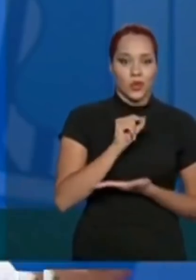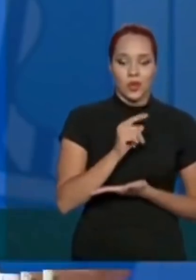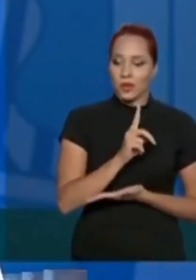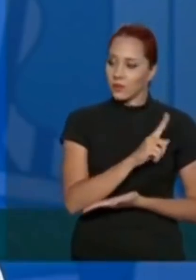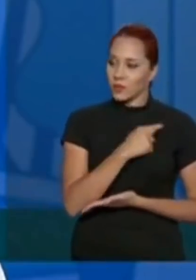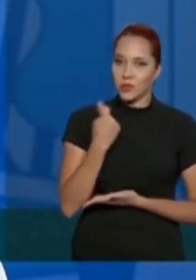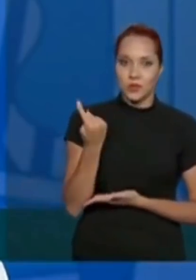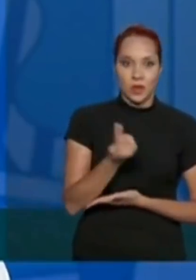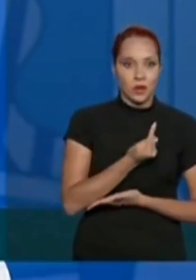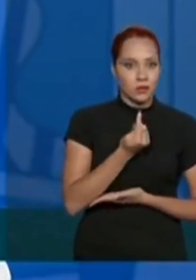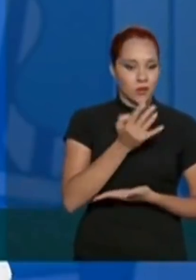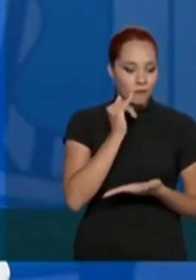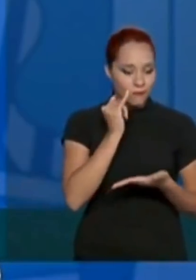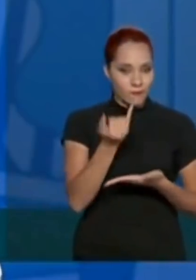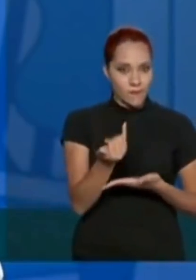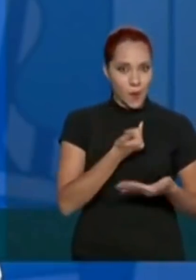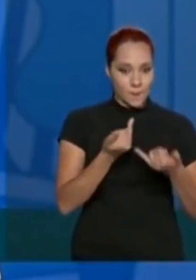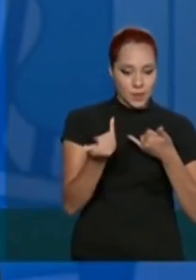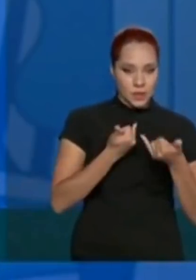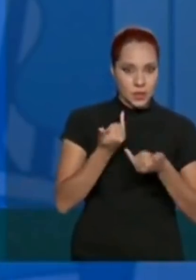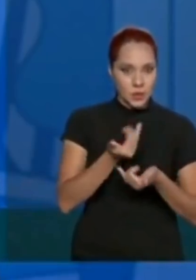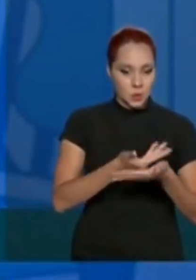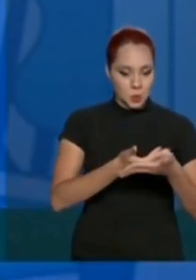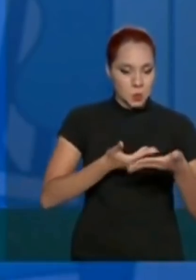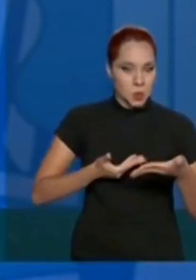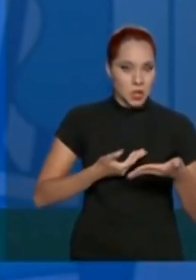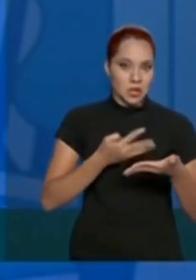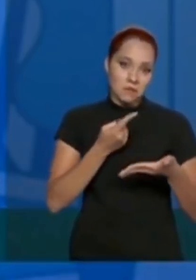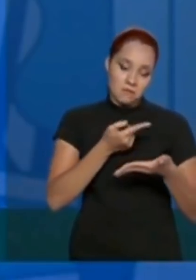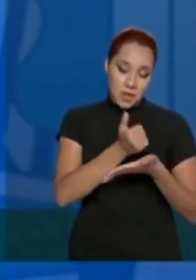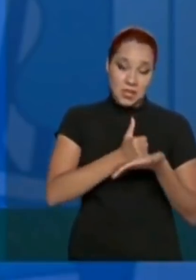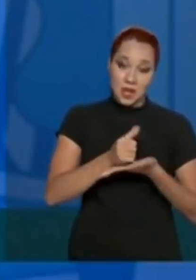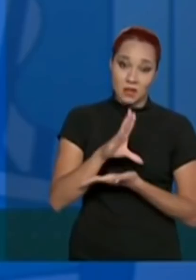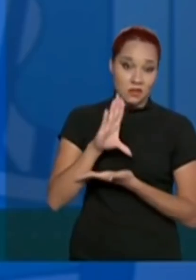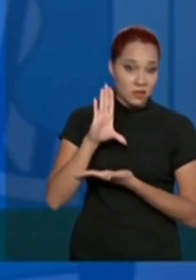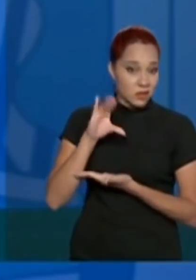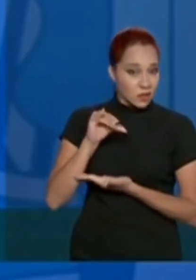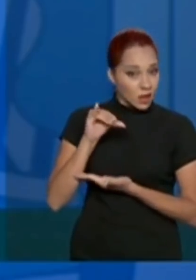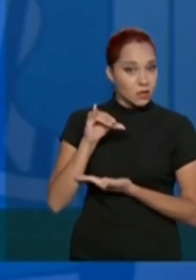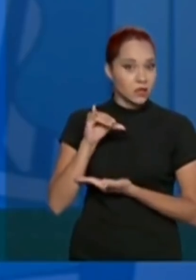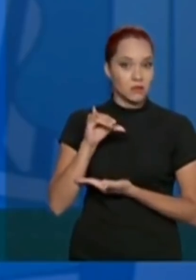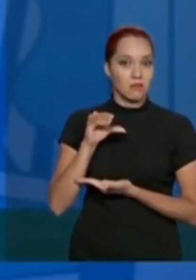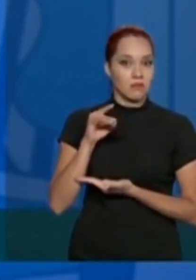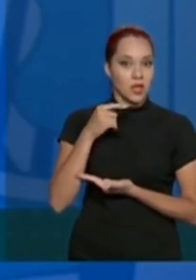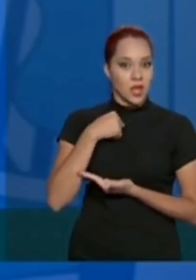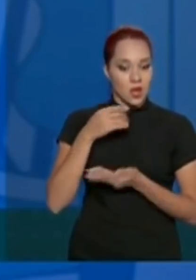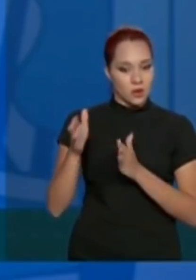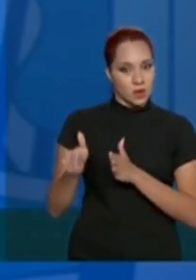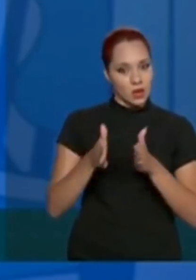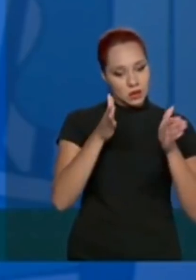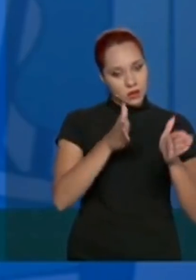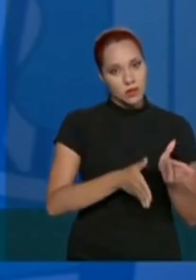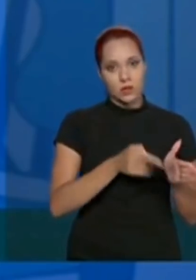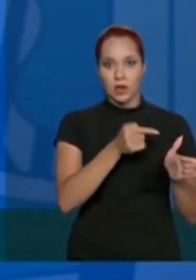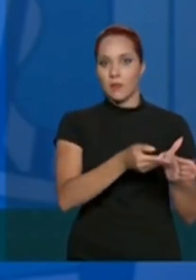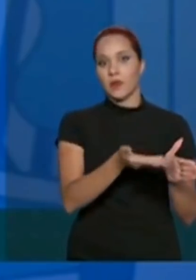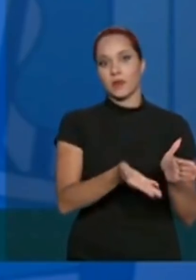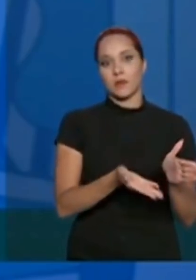nós recebemos, baseado em ciência, eu tenho esse caminho para oferecer.